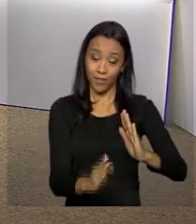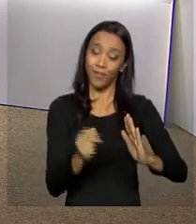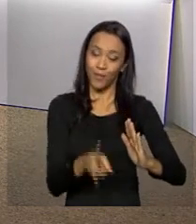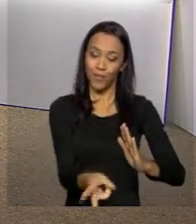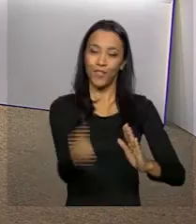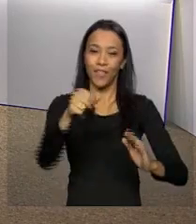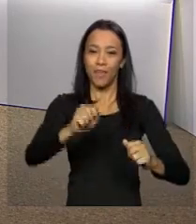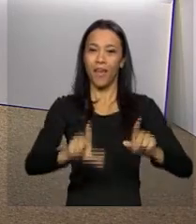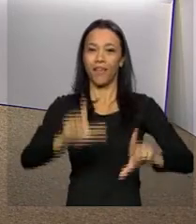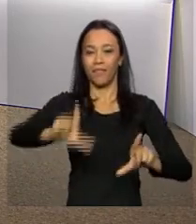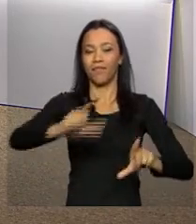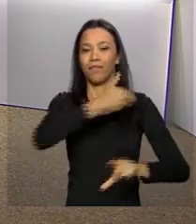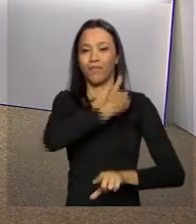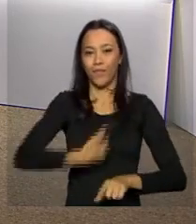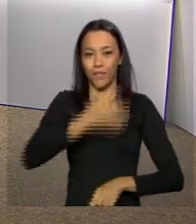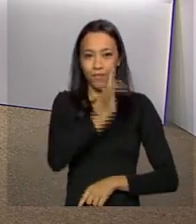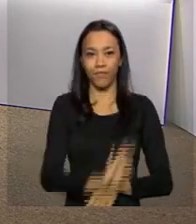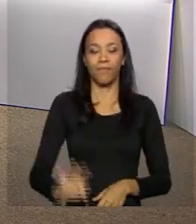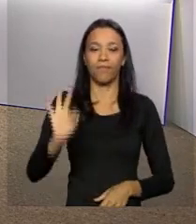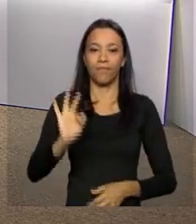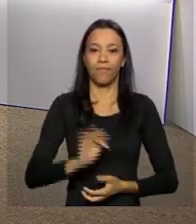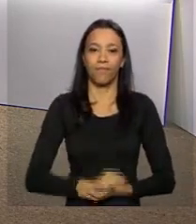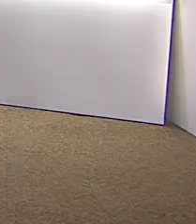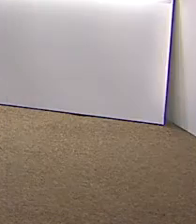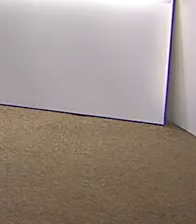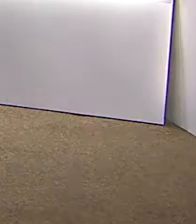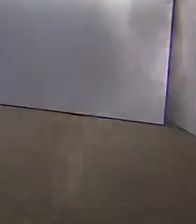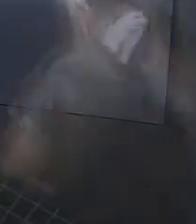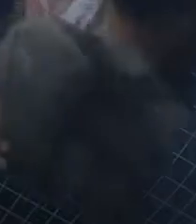Continue na NBR, na TV do Governo Federal.